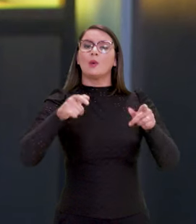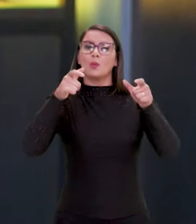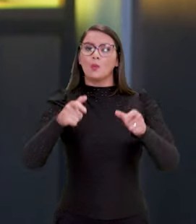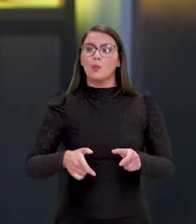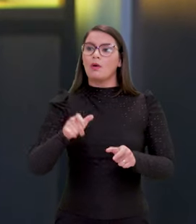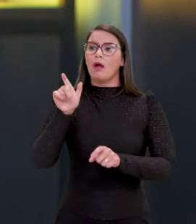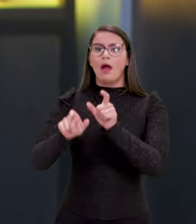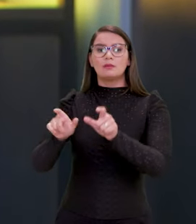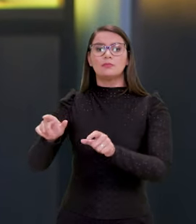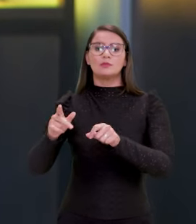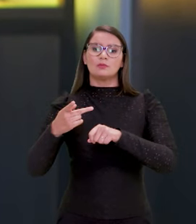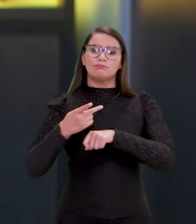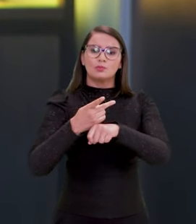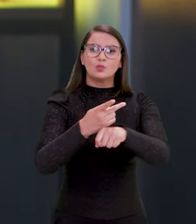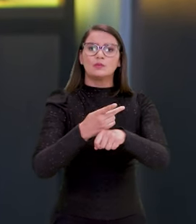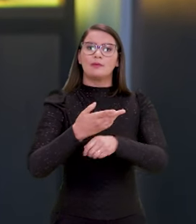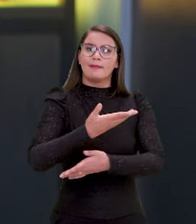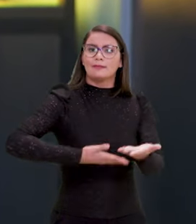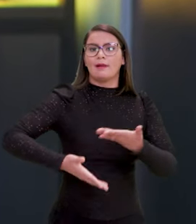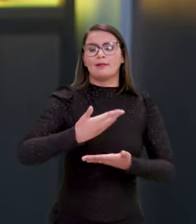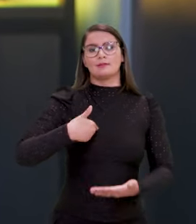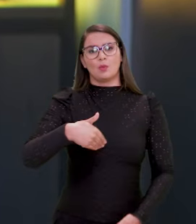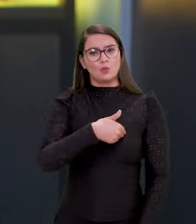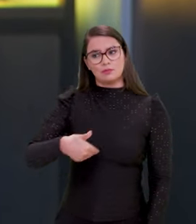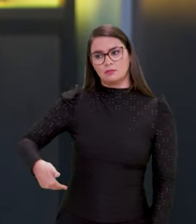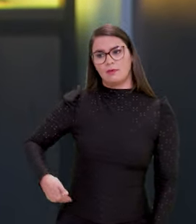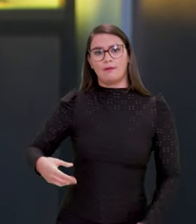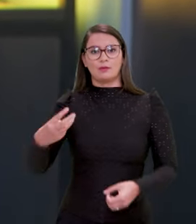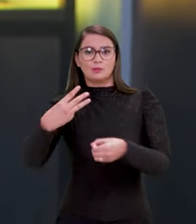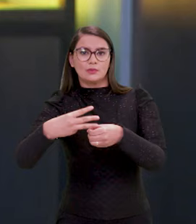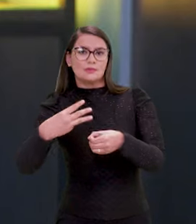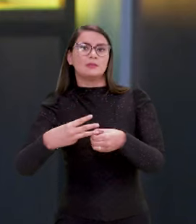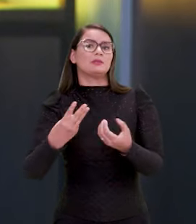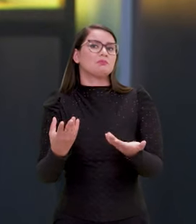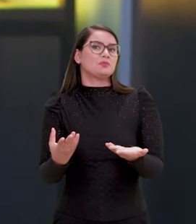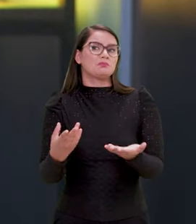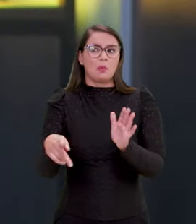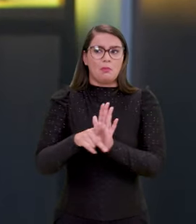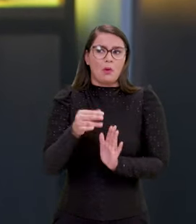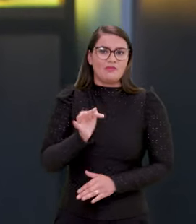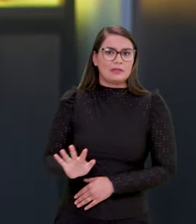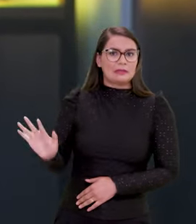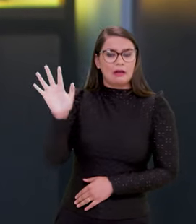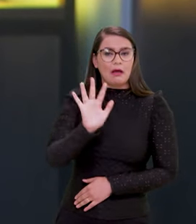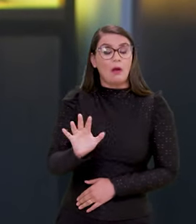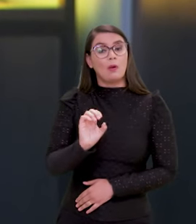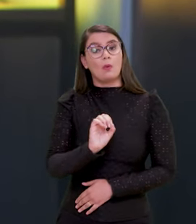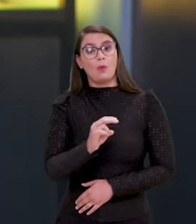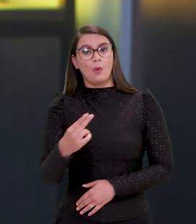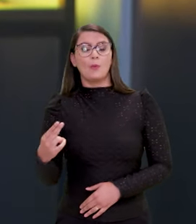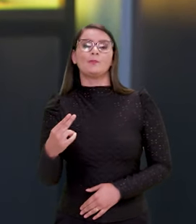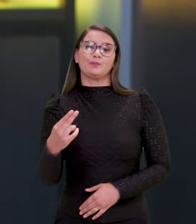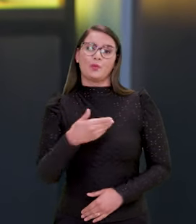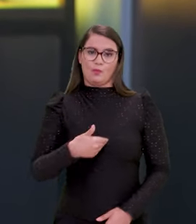lugar onde o cidadão vai buscar a interação com o Estado, seja município, seja o Estado, propriamente dito, ou seja